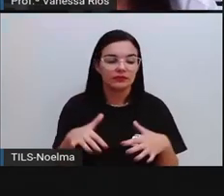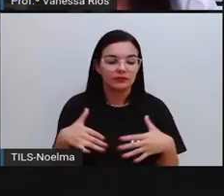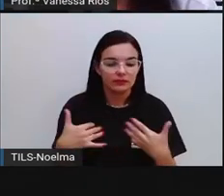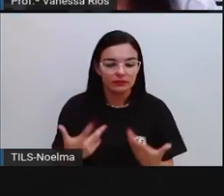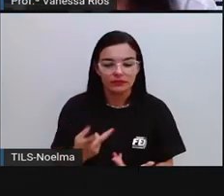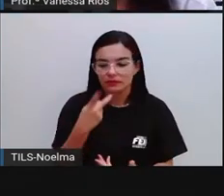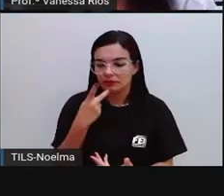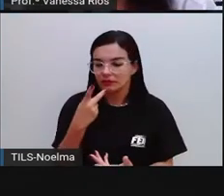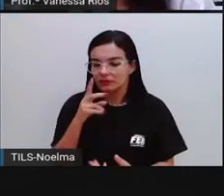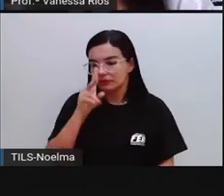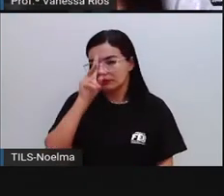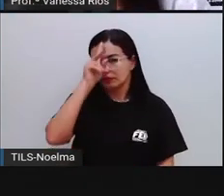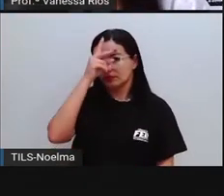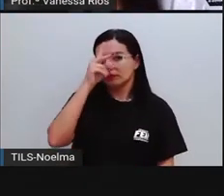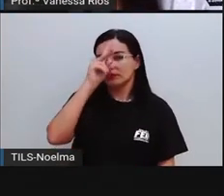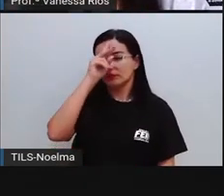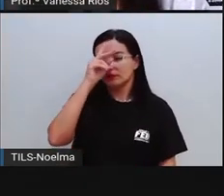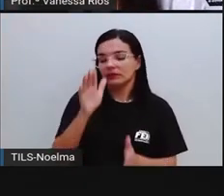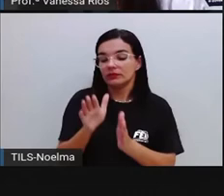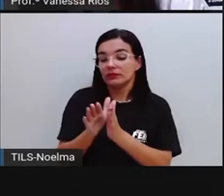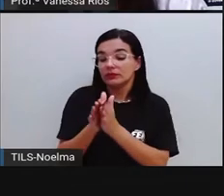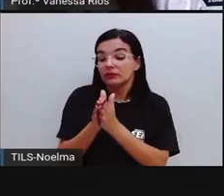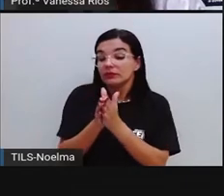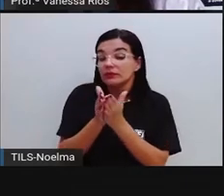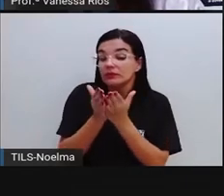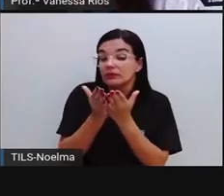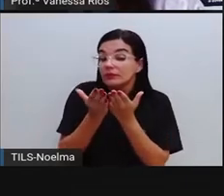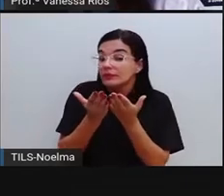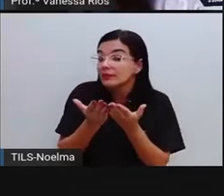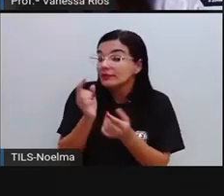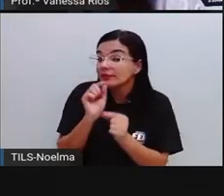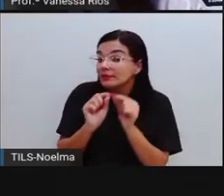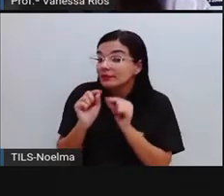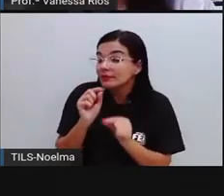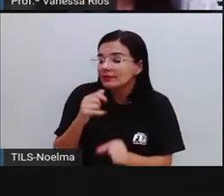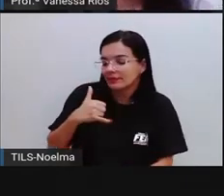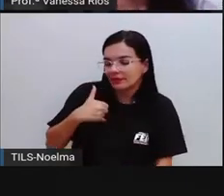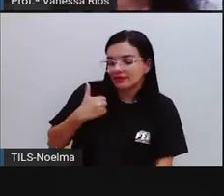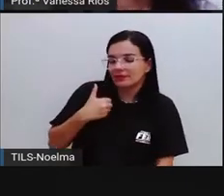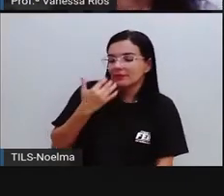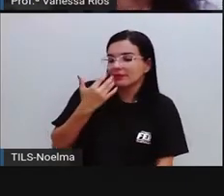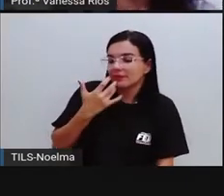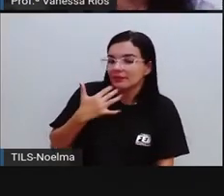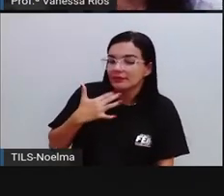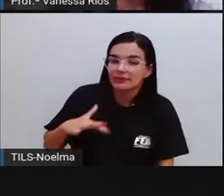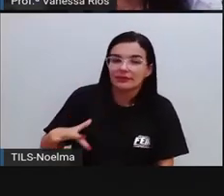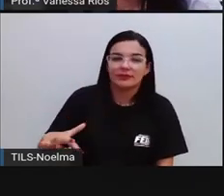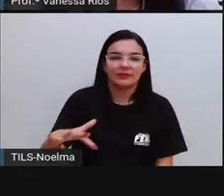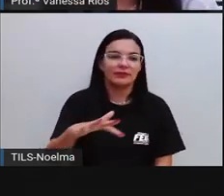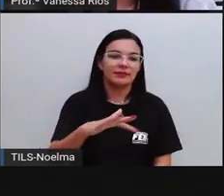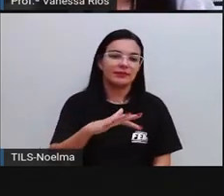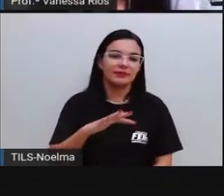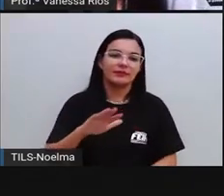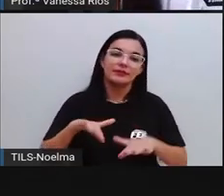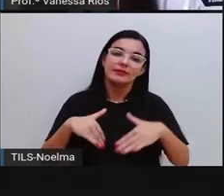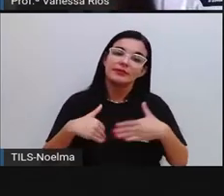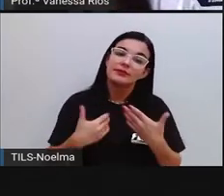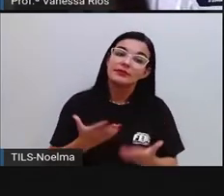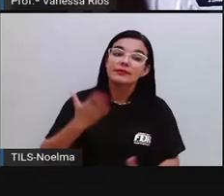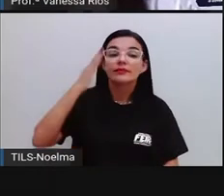com ele quando ele era criança. Então se entende aí que é algo que já